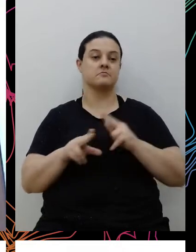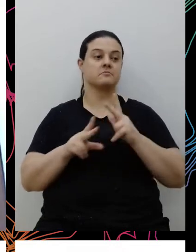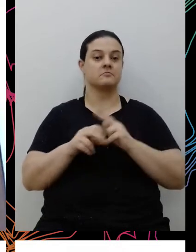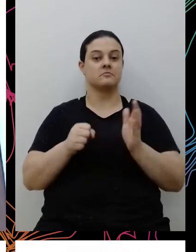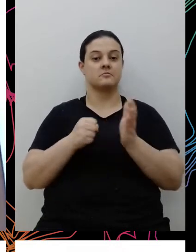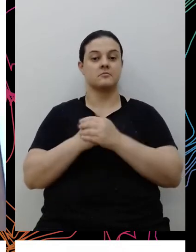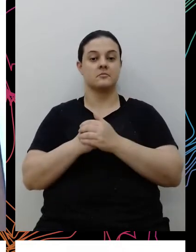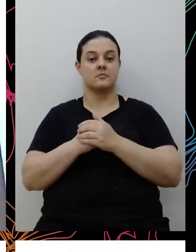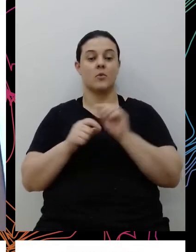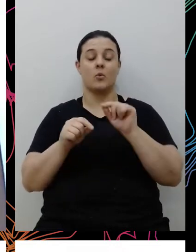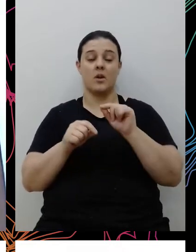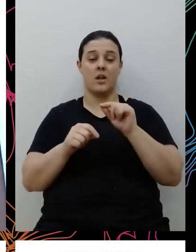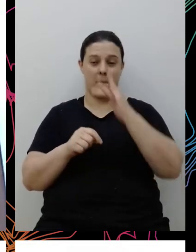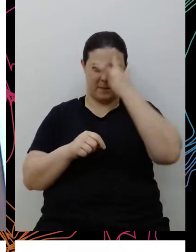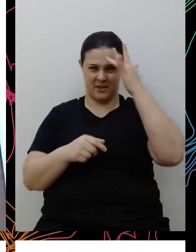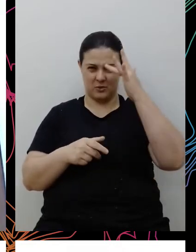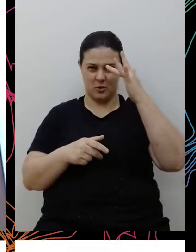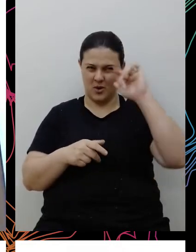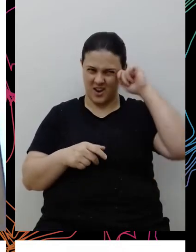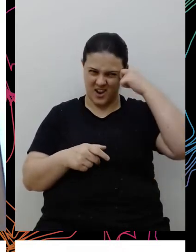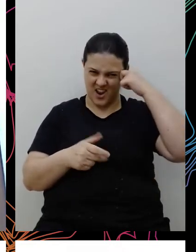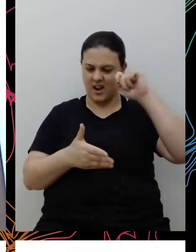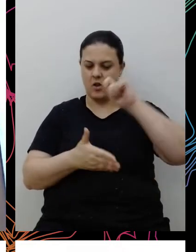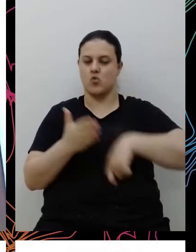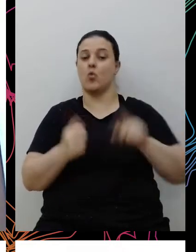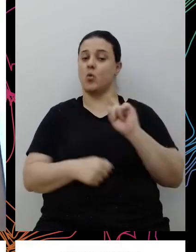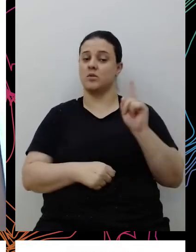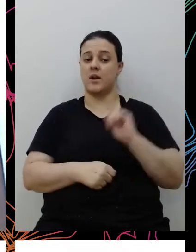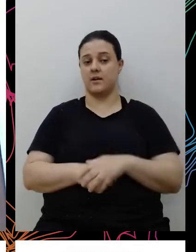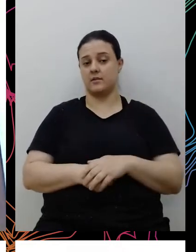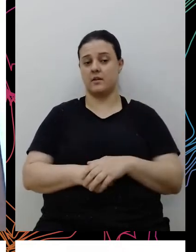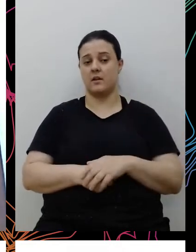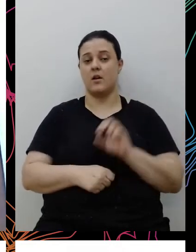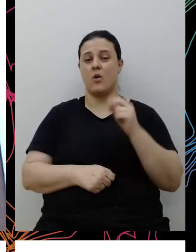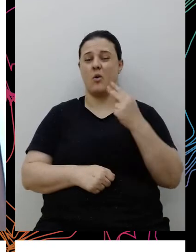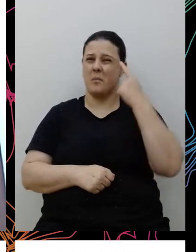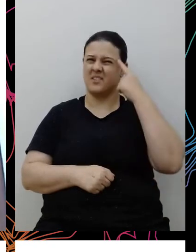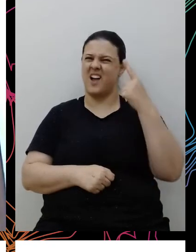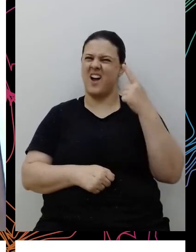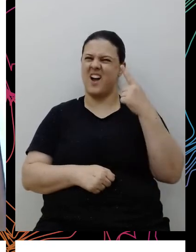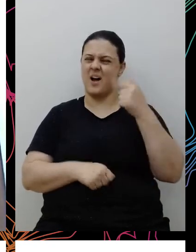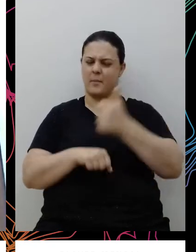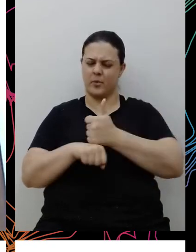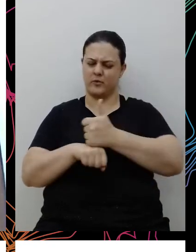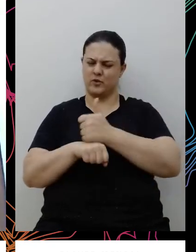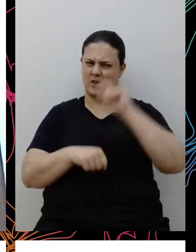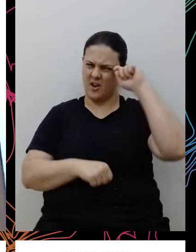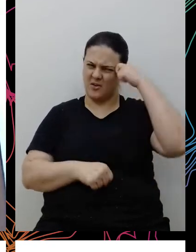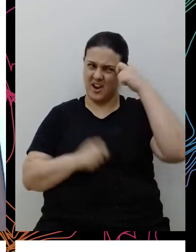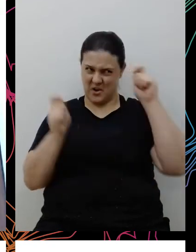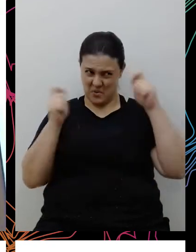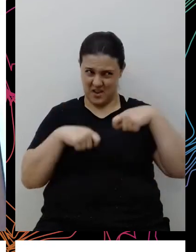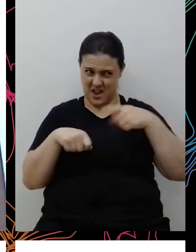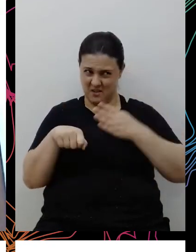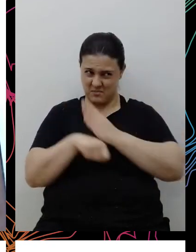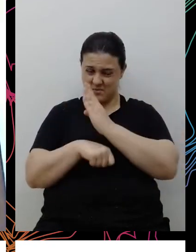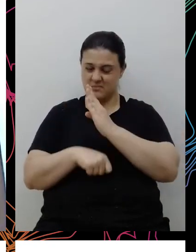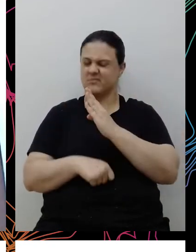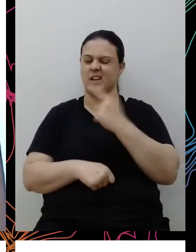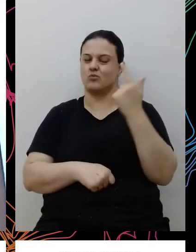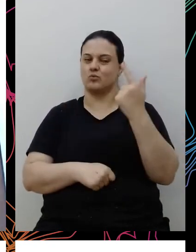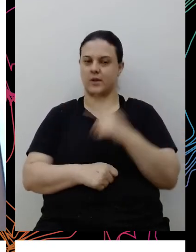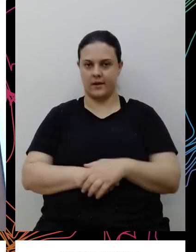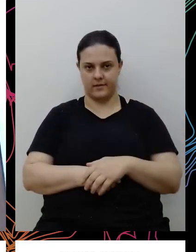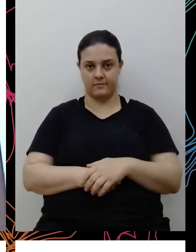contratação de pessoas negras em cargo de liderança, por achar que não tem profissionais negros aí capacitados pra tal cargo. É você